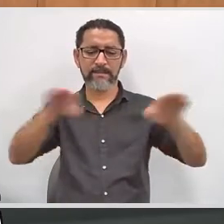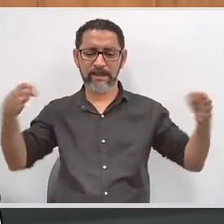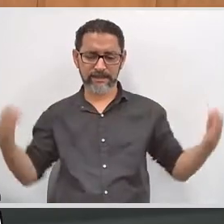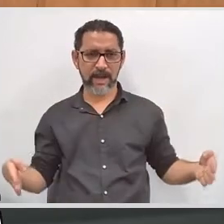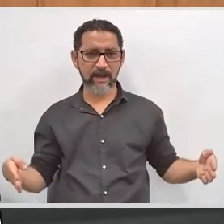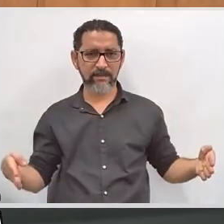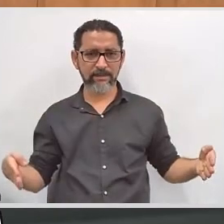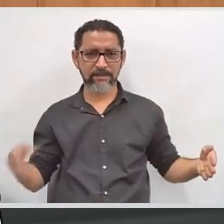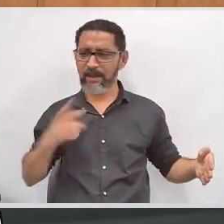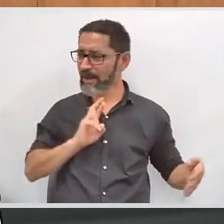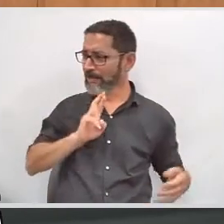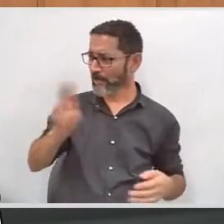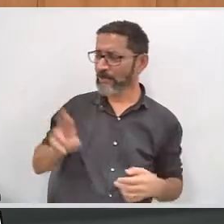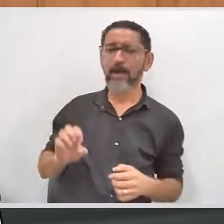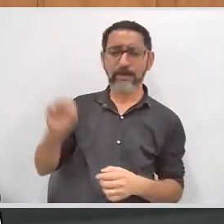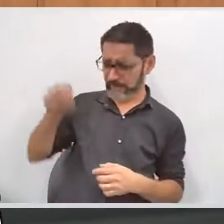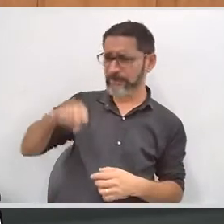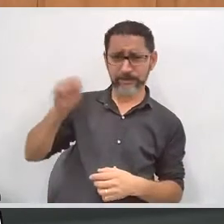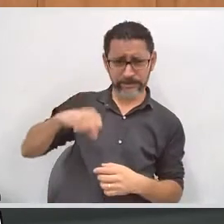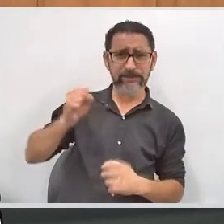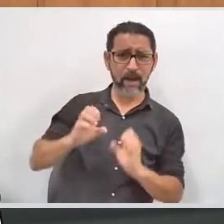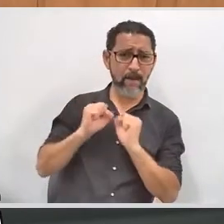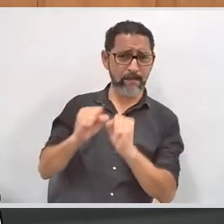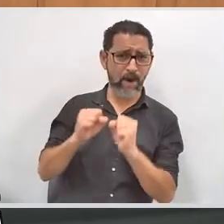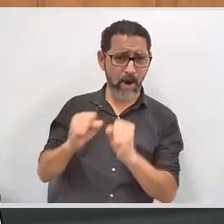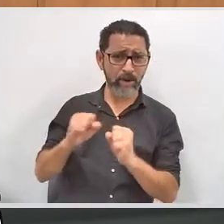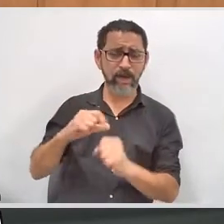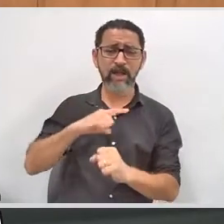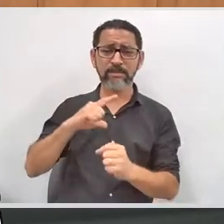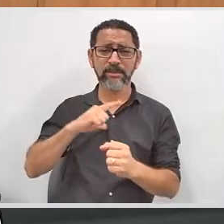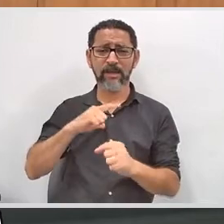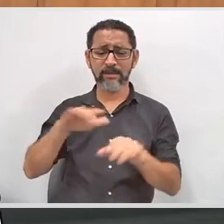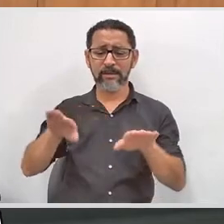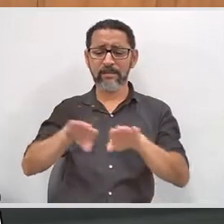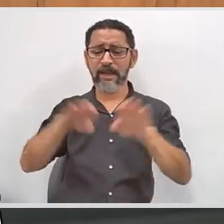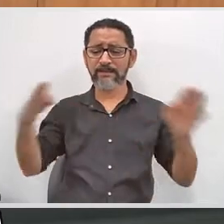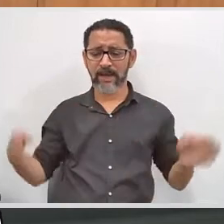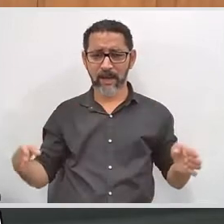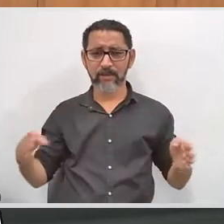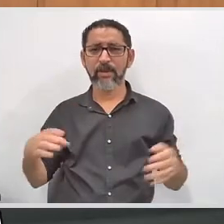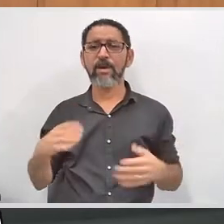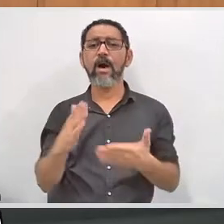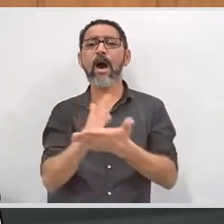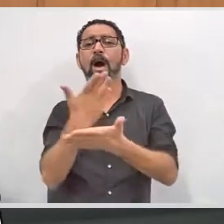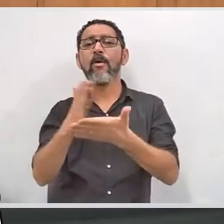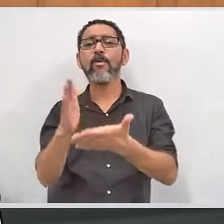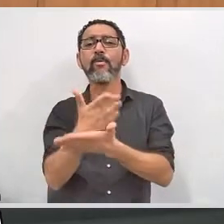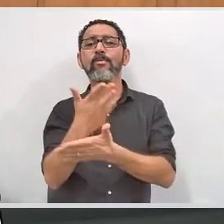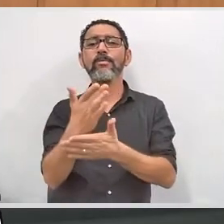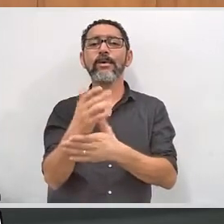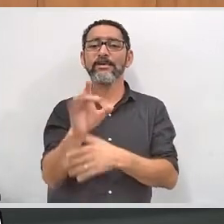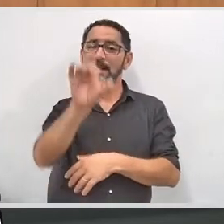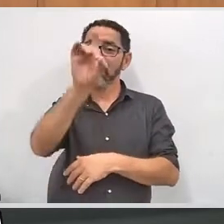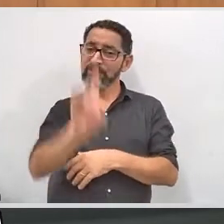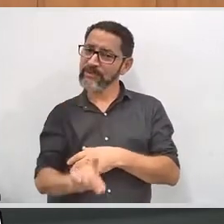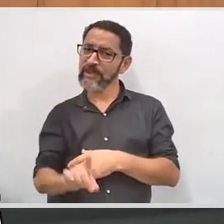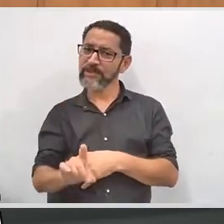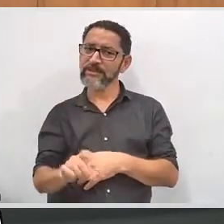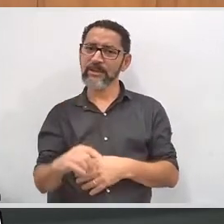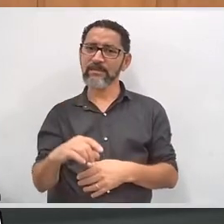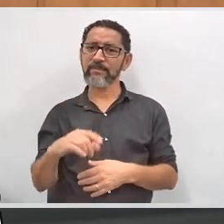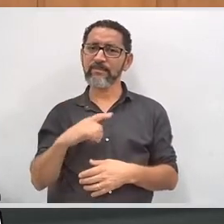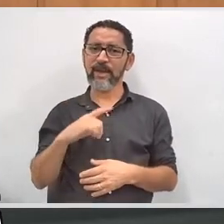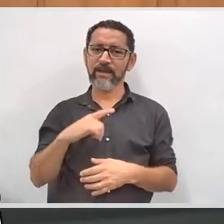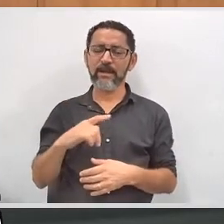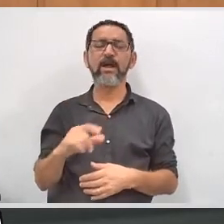Podem, não há problema nenhum, não. E, inclusive, nós temos mesários com algumas deficiências. É claro que será verificado